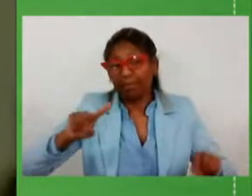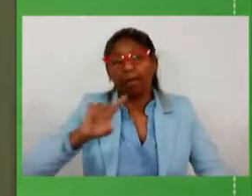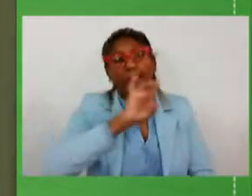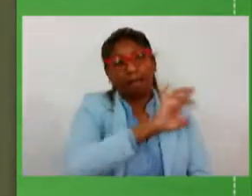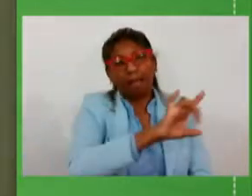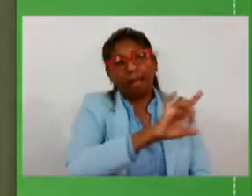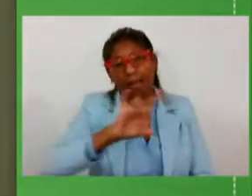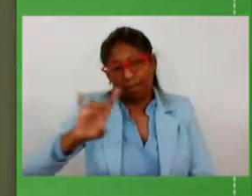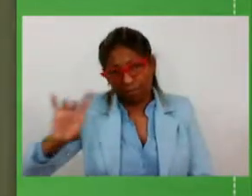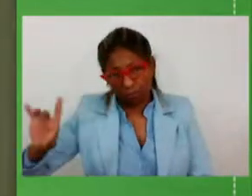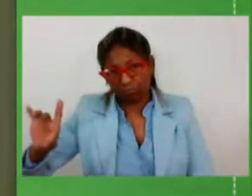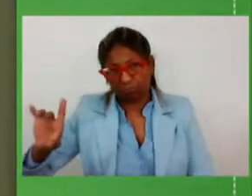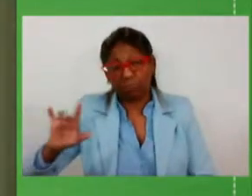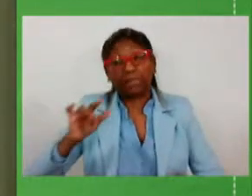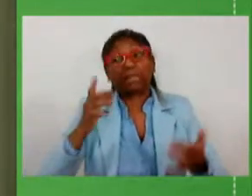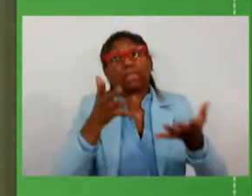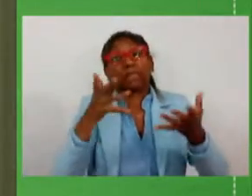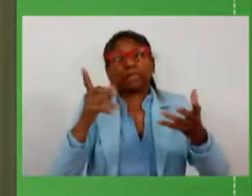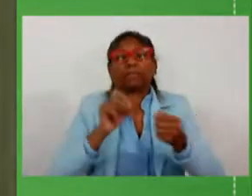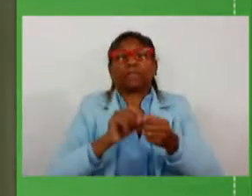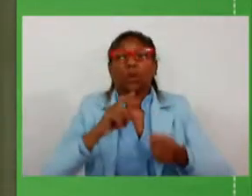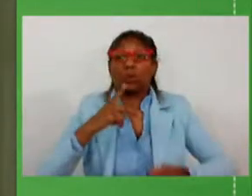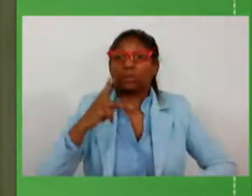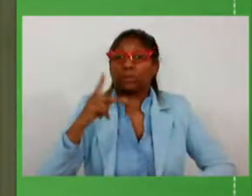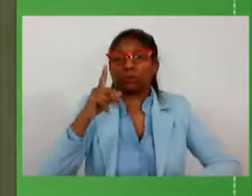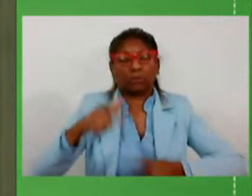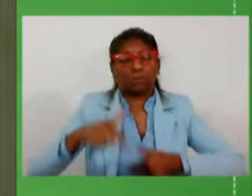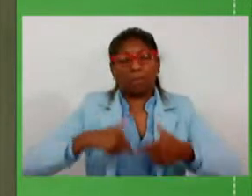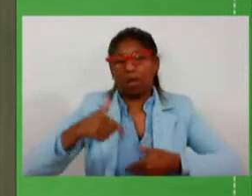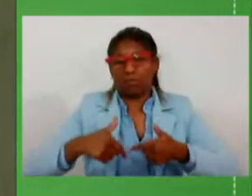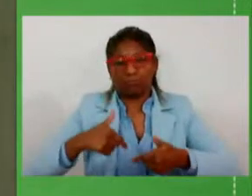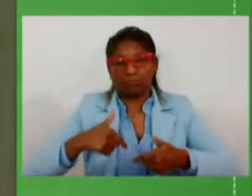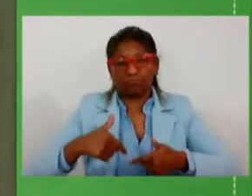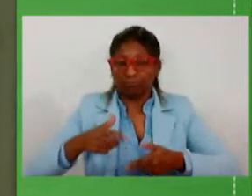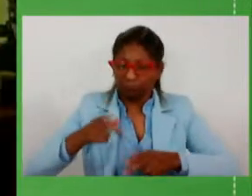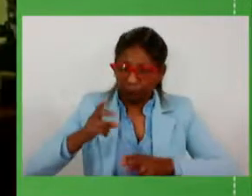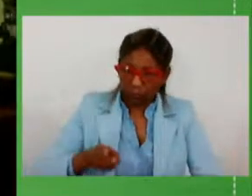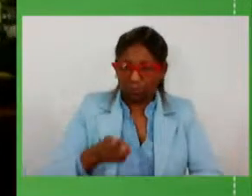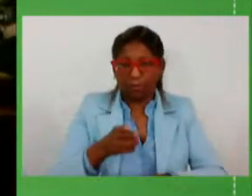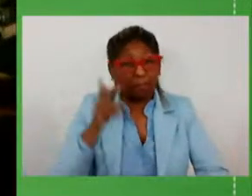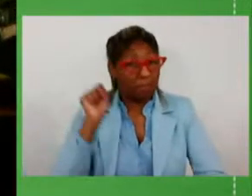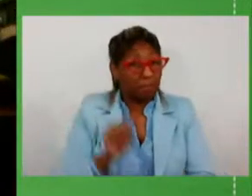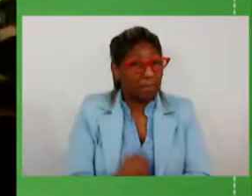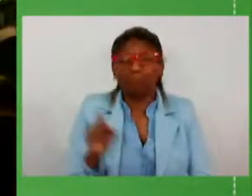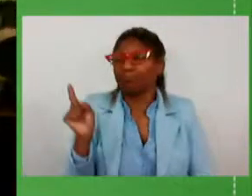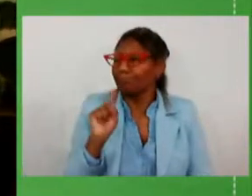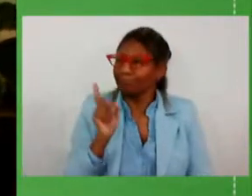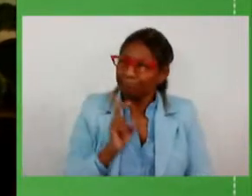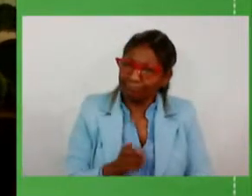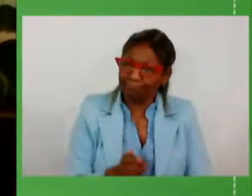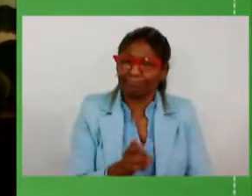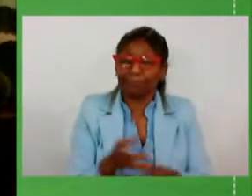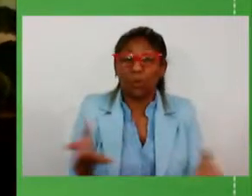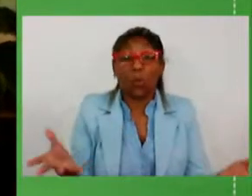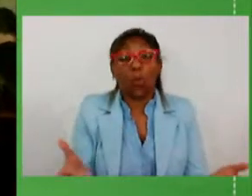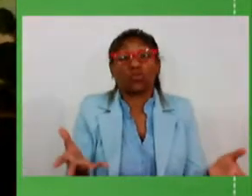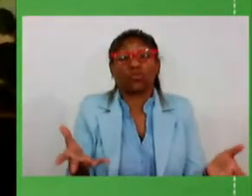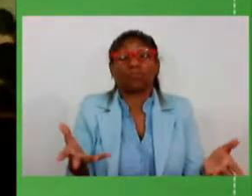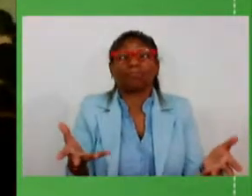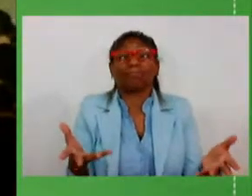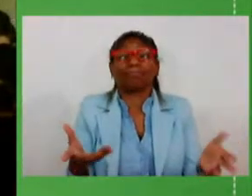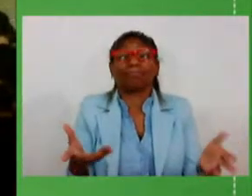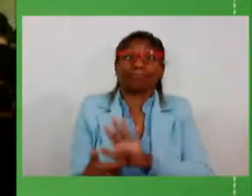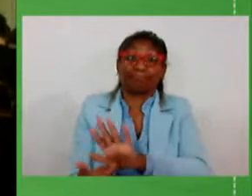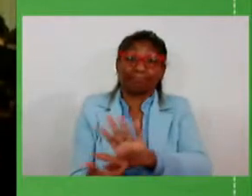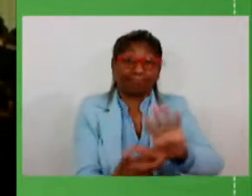procurou fazer a sua parte e vamos continuar fazendo estamos disponibilizando hoje governador e o senhor